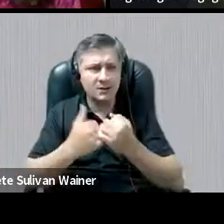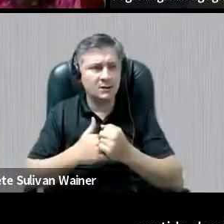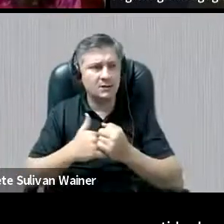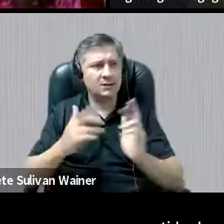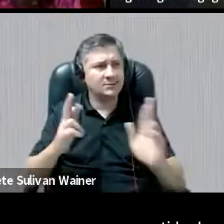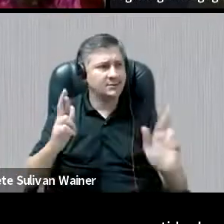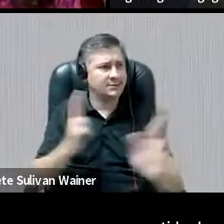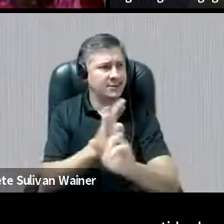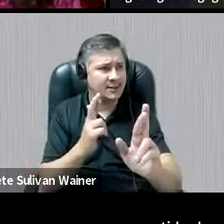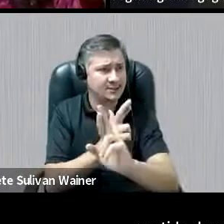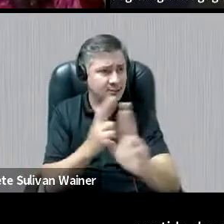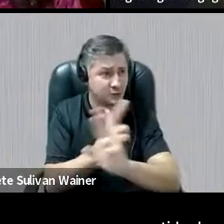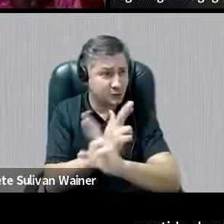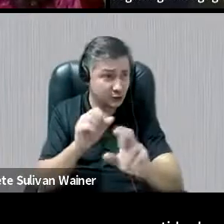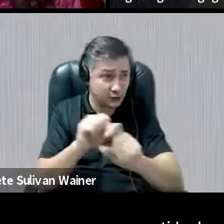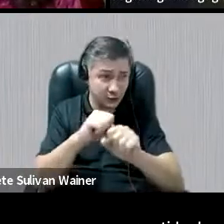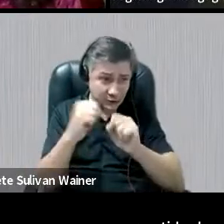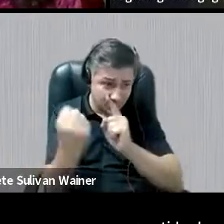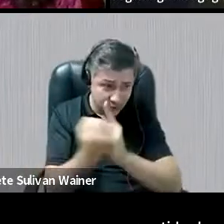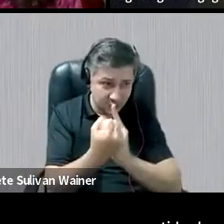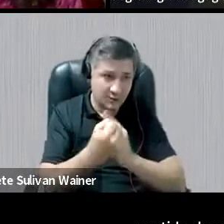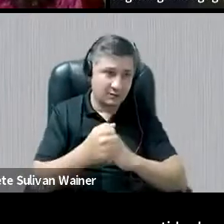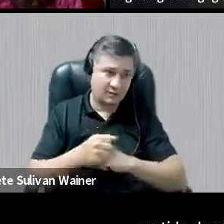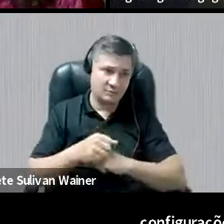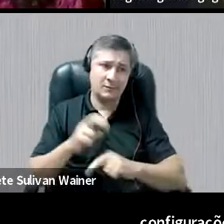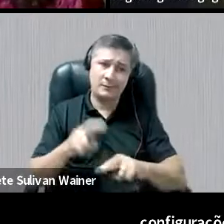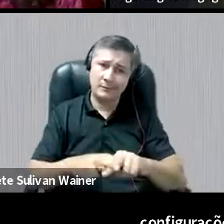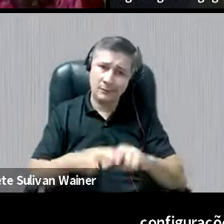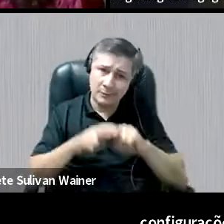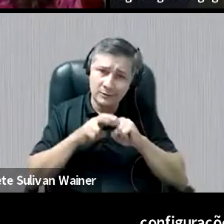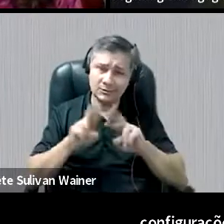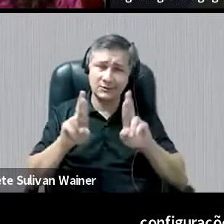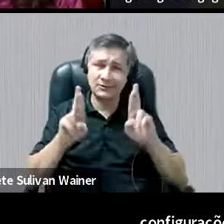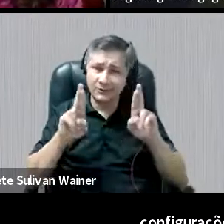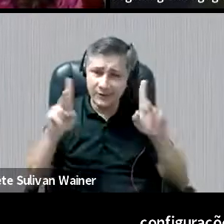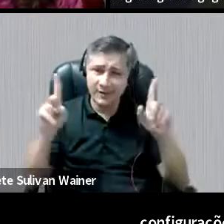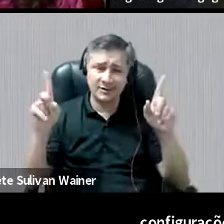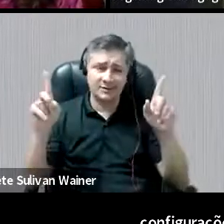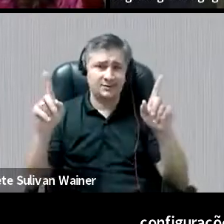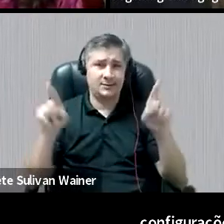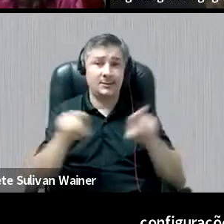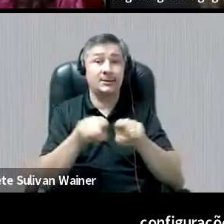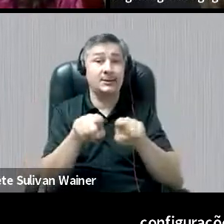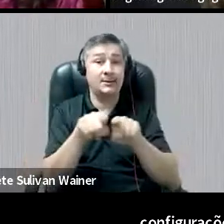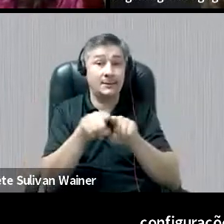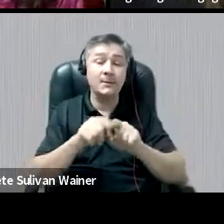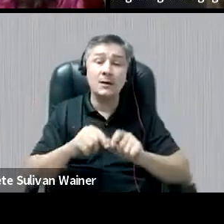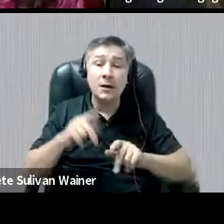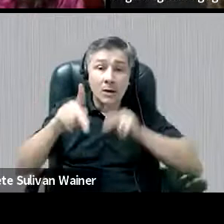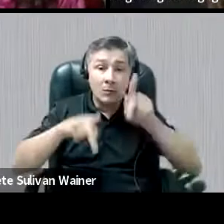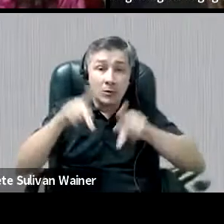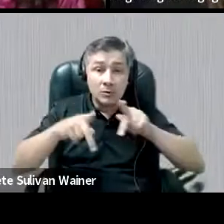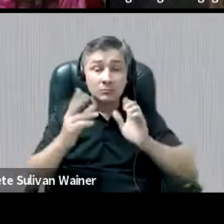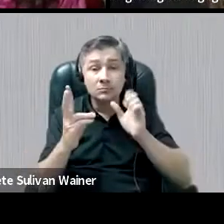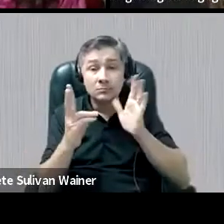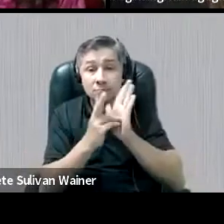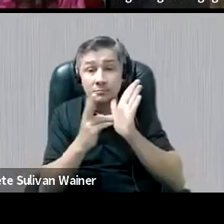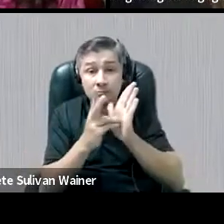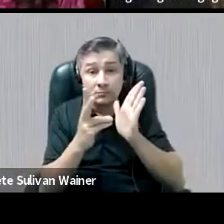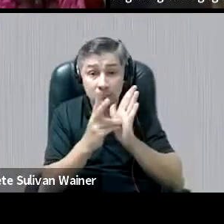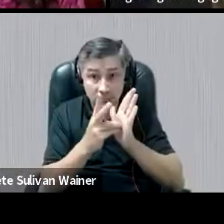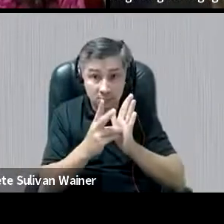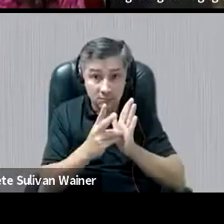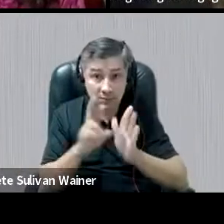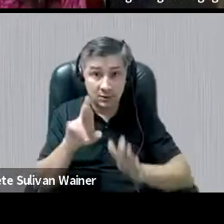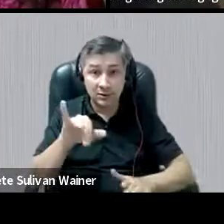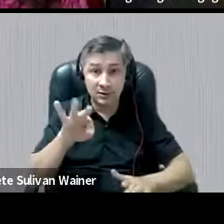essas relações sociais, elas se dão de forma diferenciada, né? Inclusive, no caso das populações indígenas, né? Rita sabe